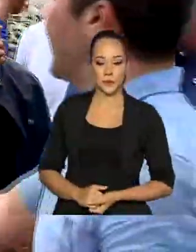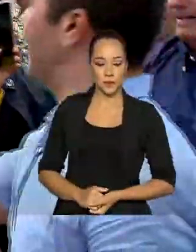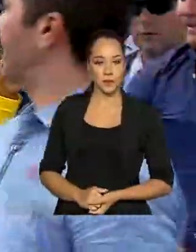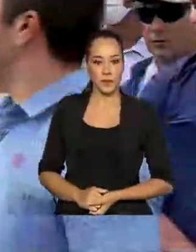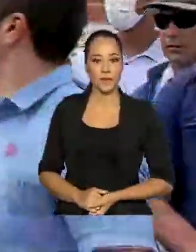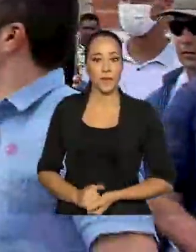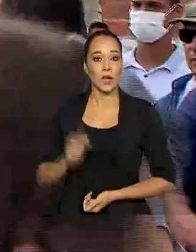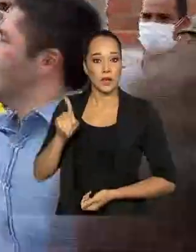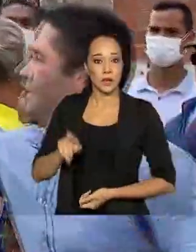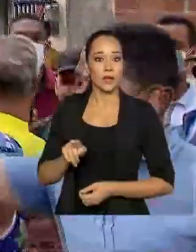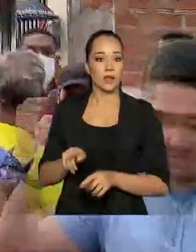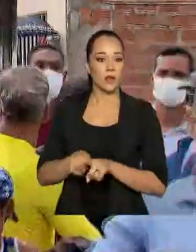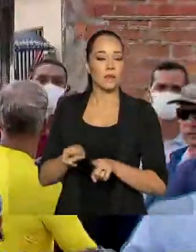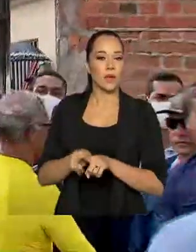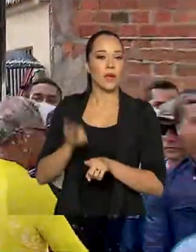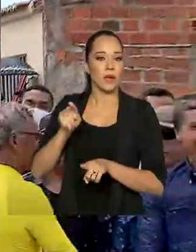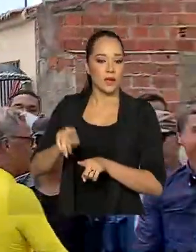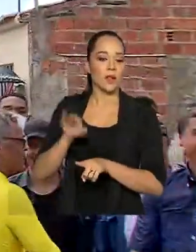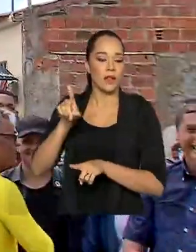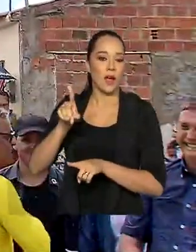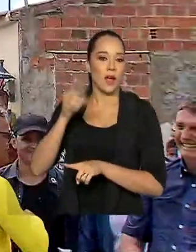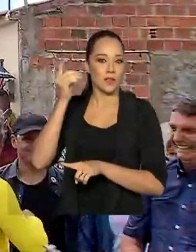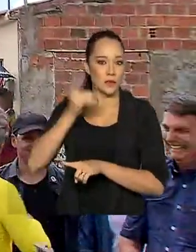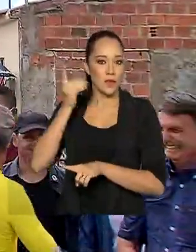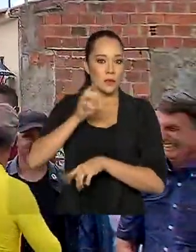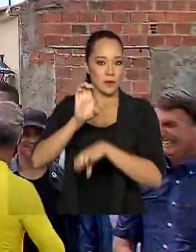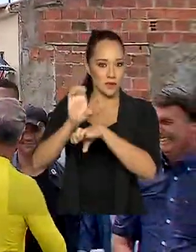que é deputado pelo estado de Alagoas.